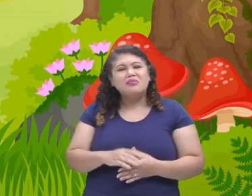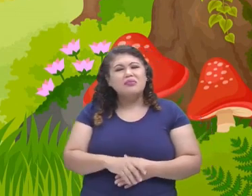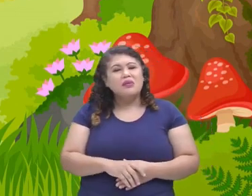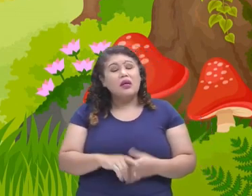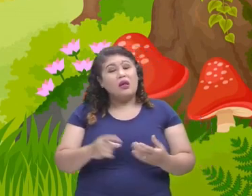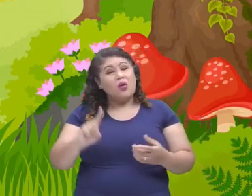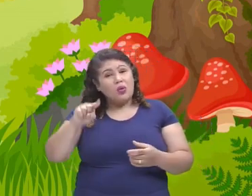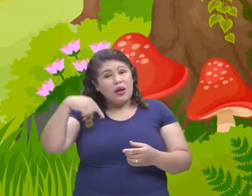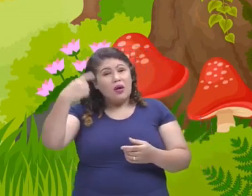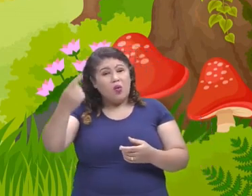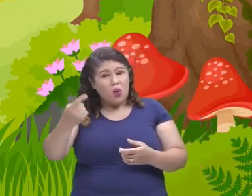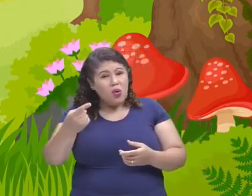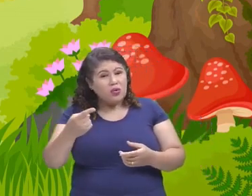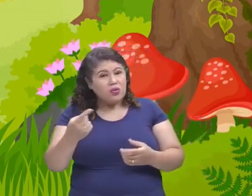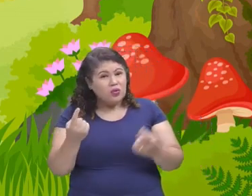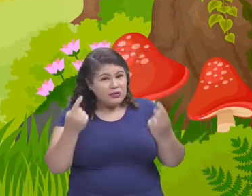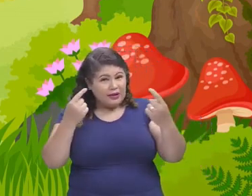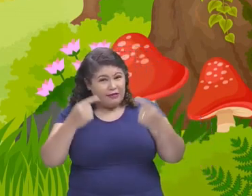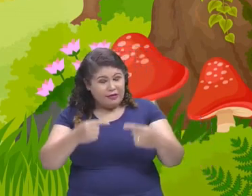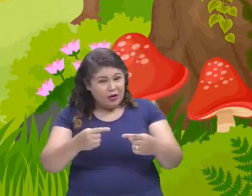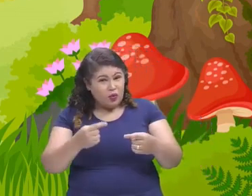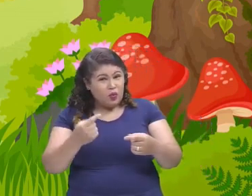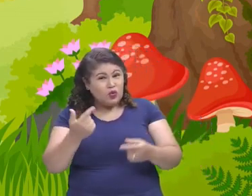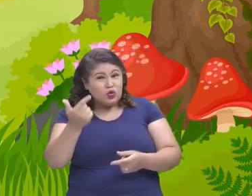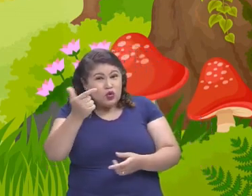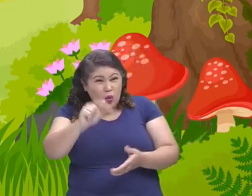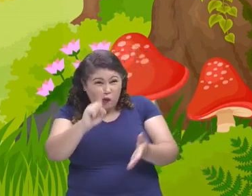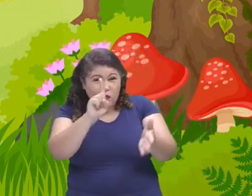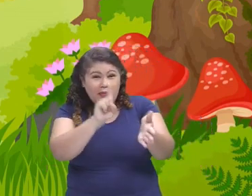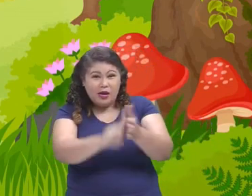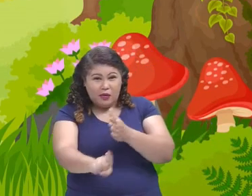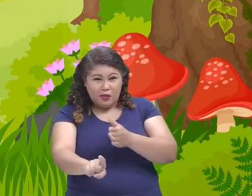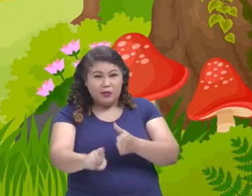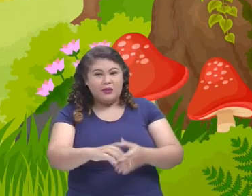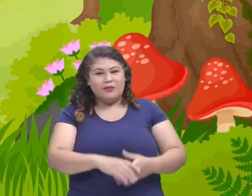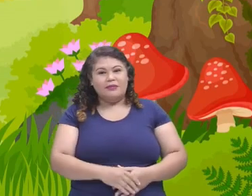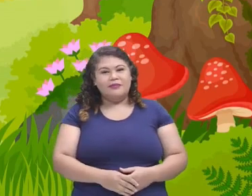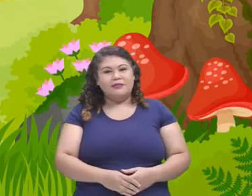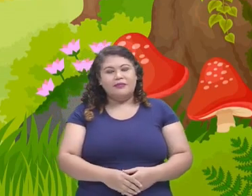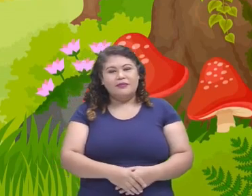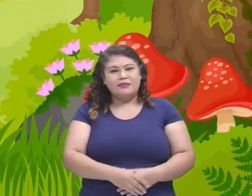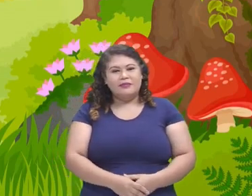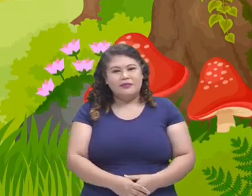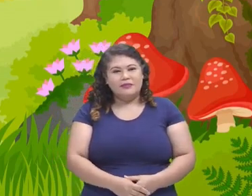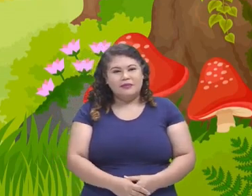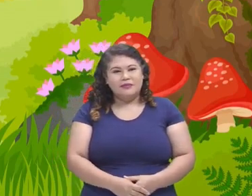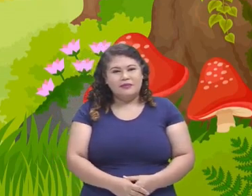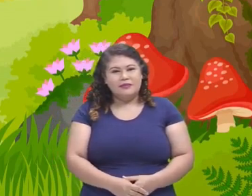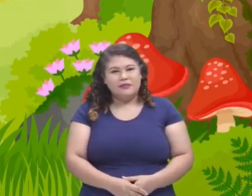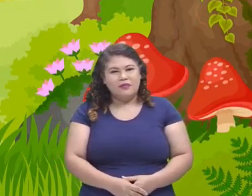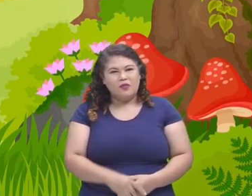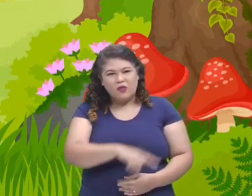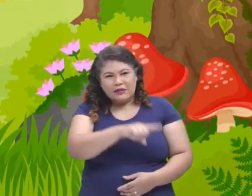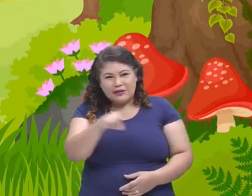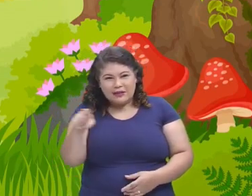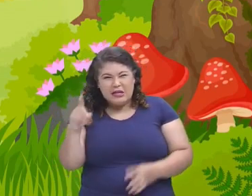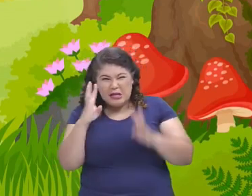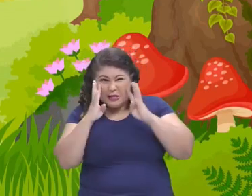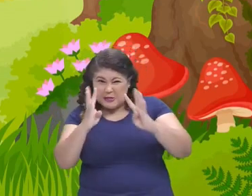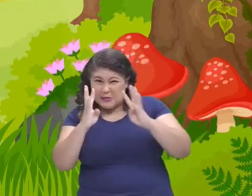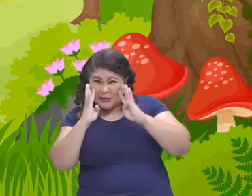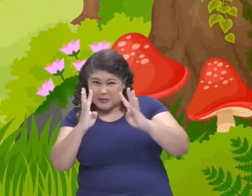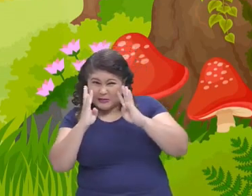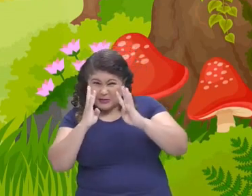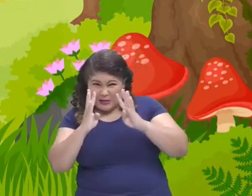no próximo desafio, eu vou fazer uma pergunta para vocês. Estão antenados? Estão